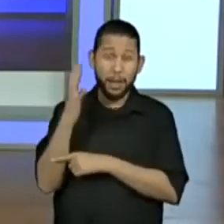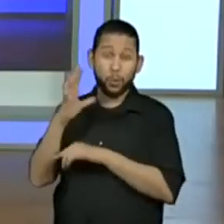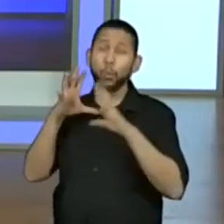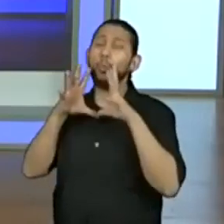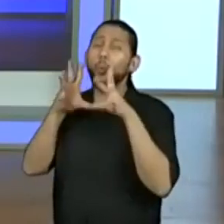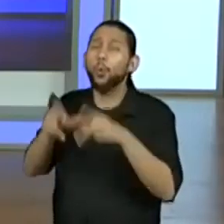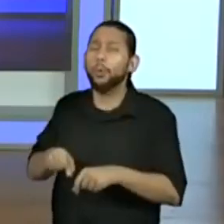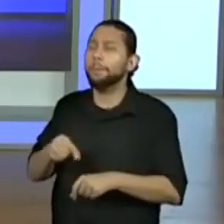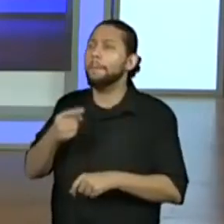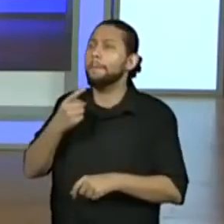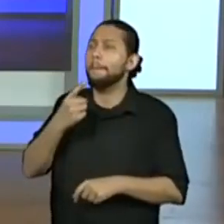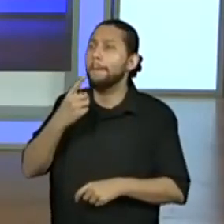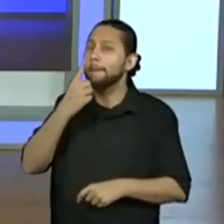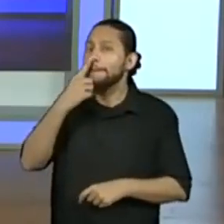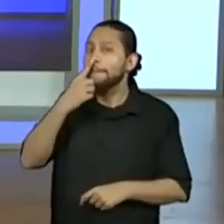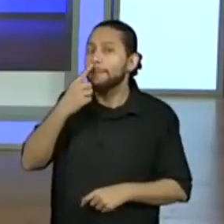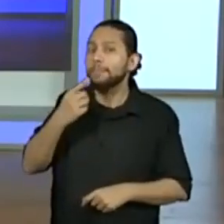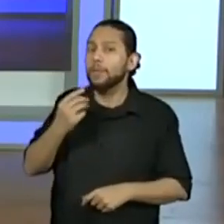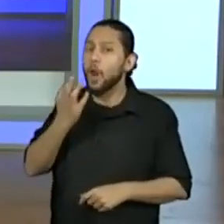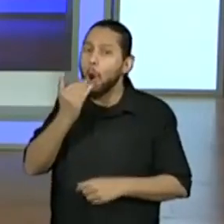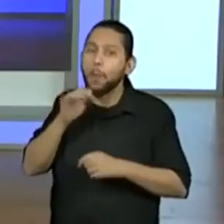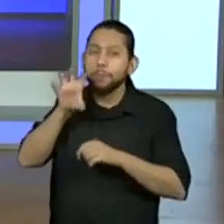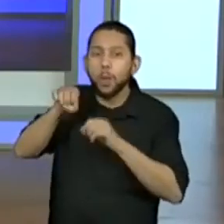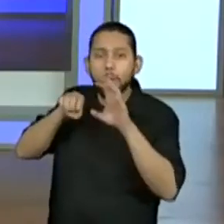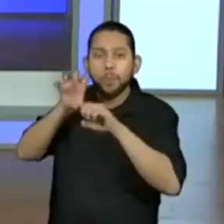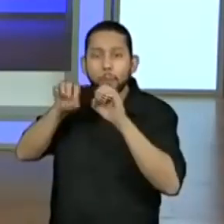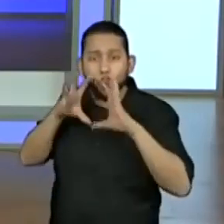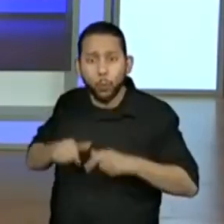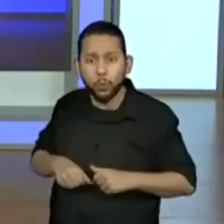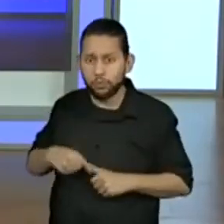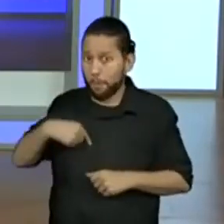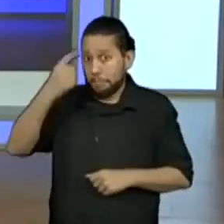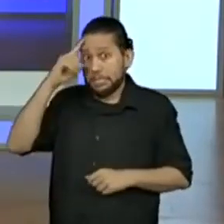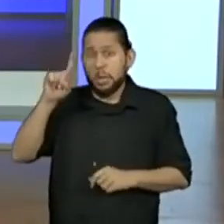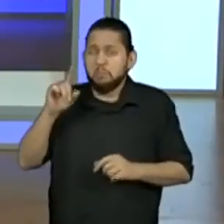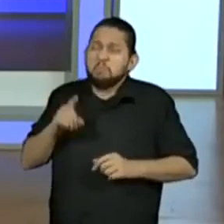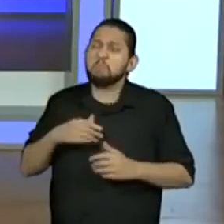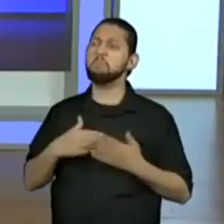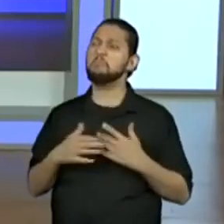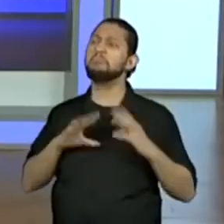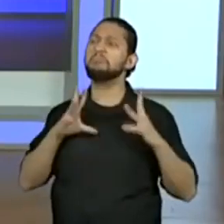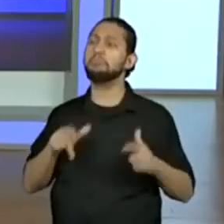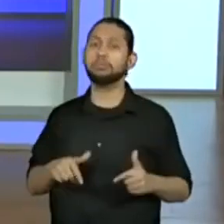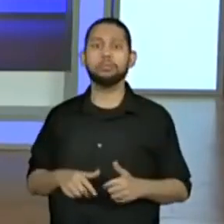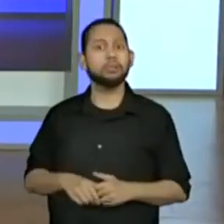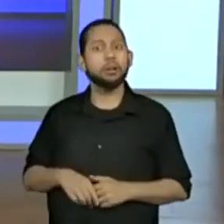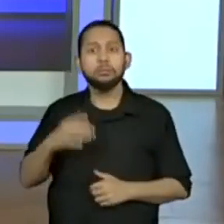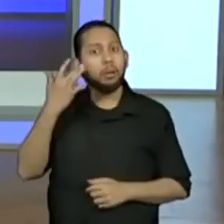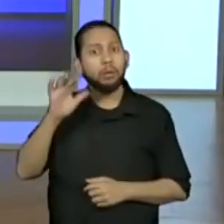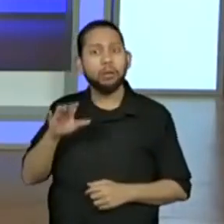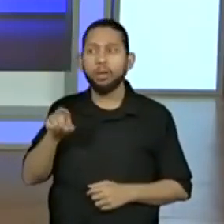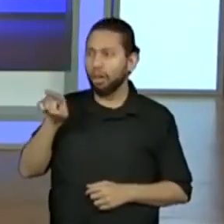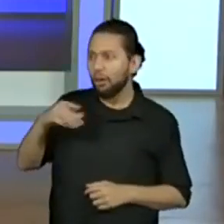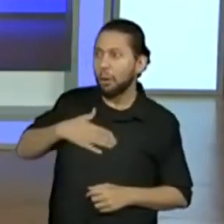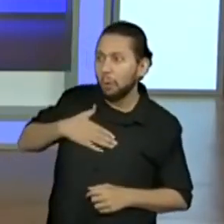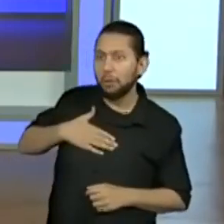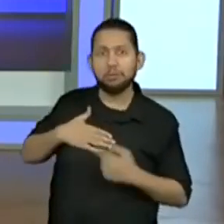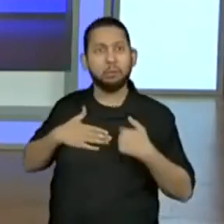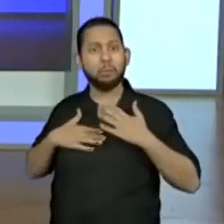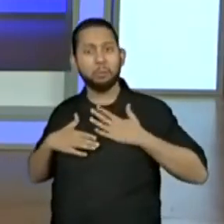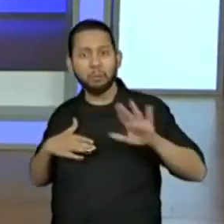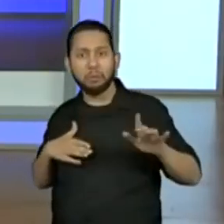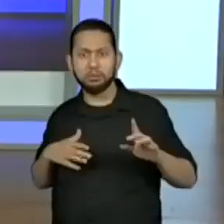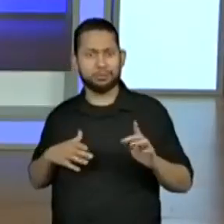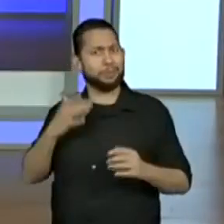que eles gostavam de comer, as borboletas gostavam de comer certas espécies de plantas e outras não. Achei bem legal. Olha só a